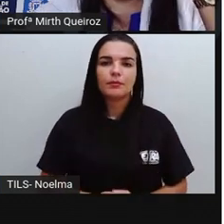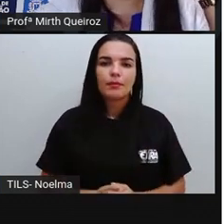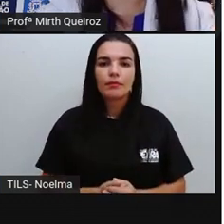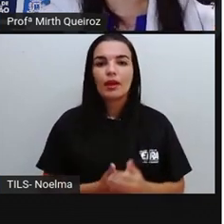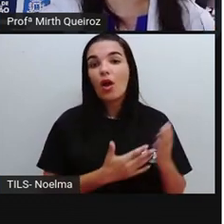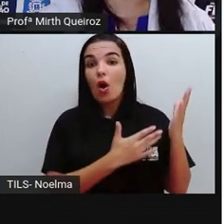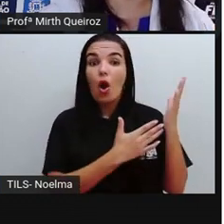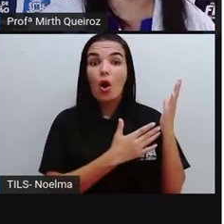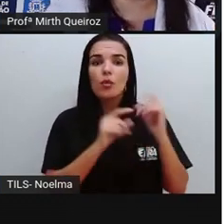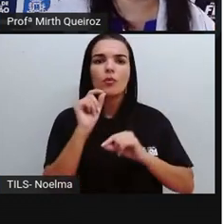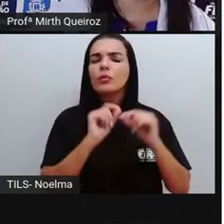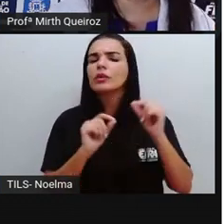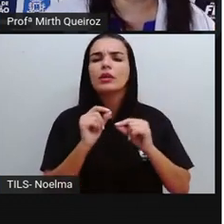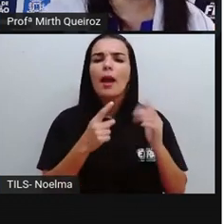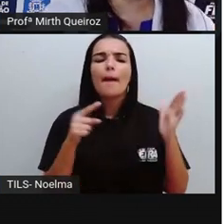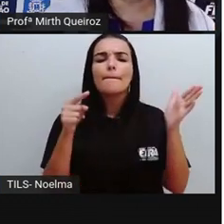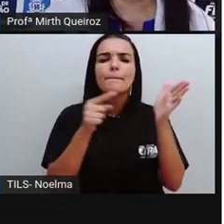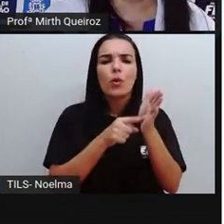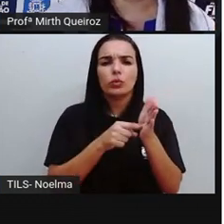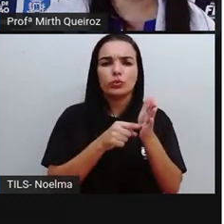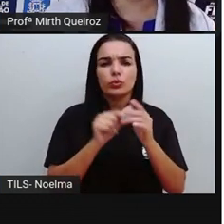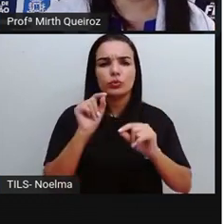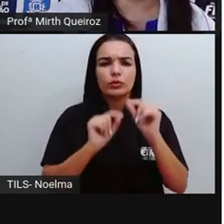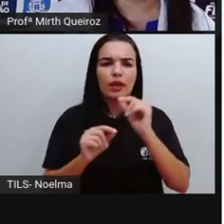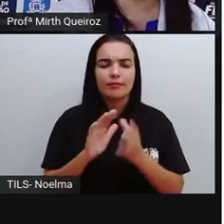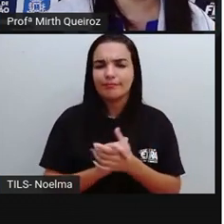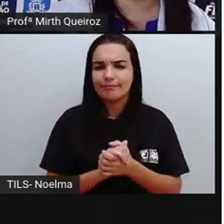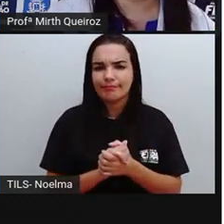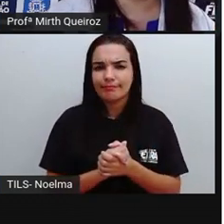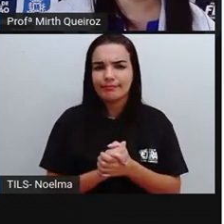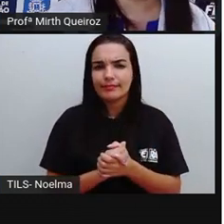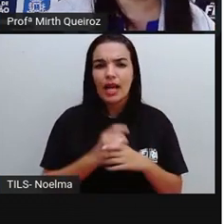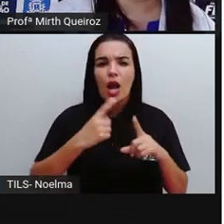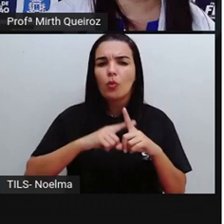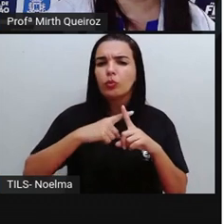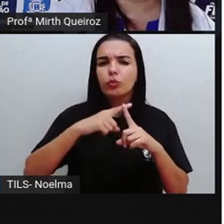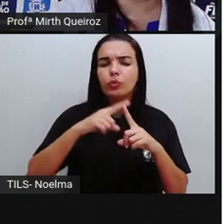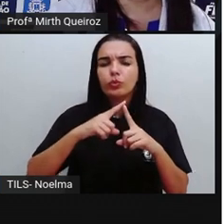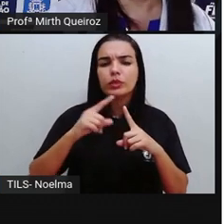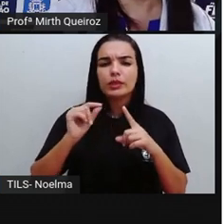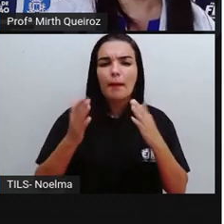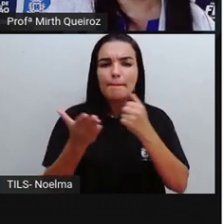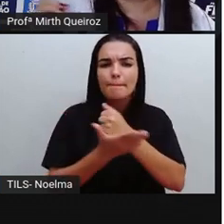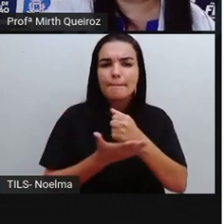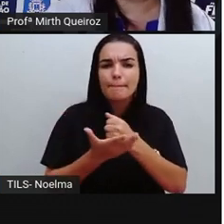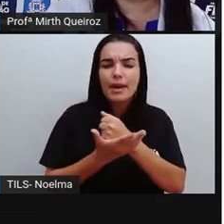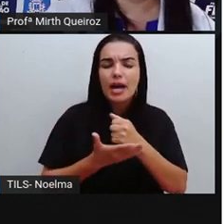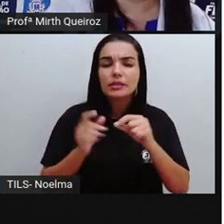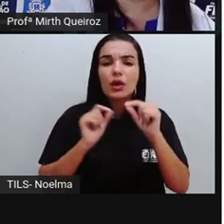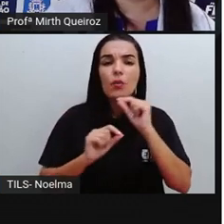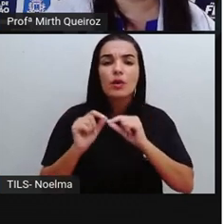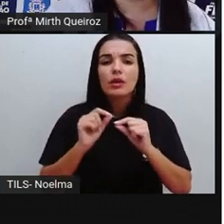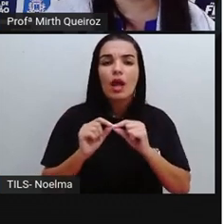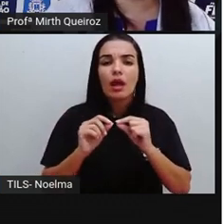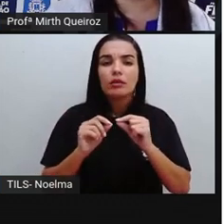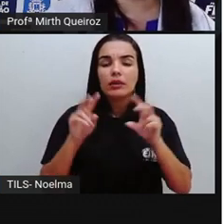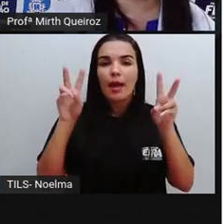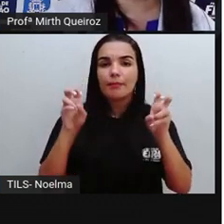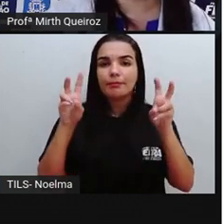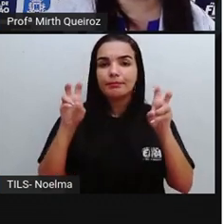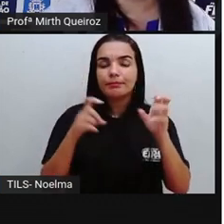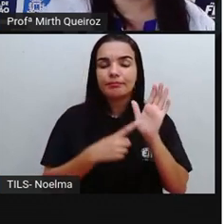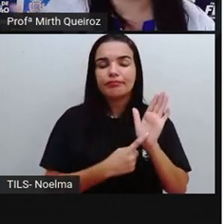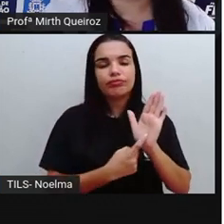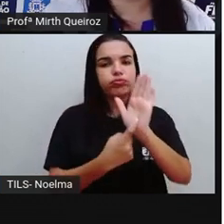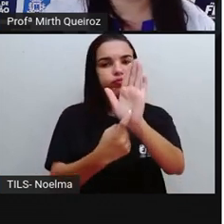aqui o ponto. O que seria o ponto? O ponto é a unidade básica da representação visual. Esse ponto vai estar presente nas